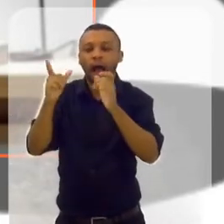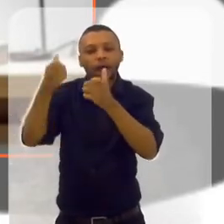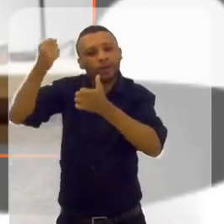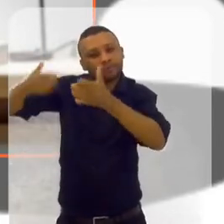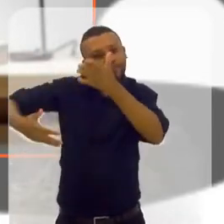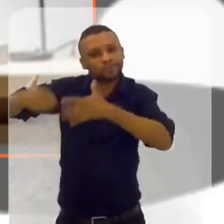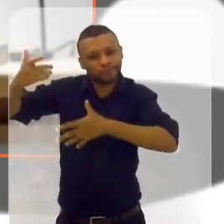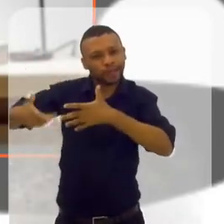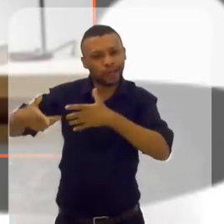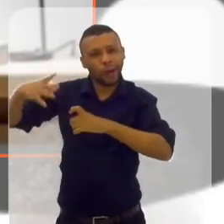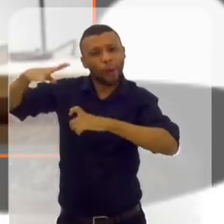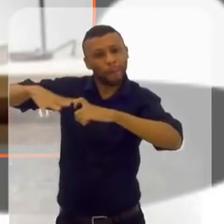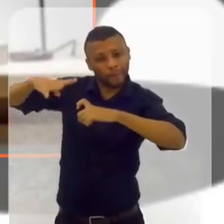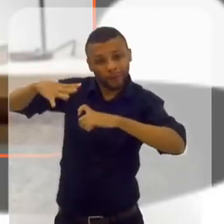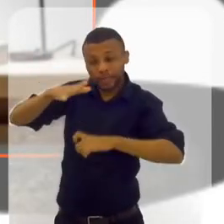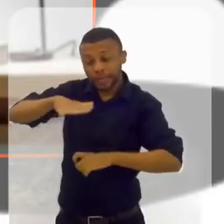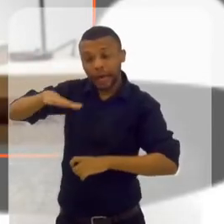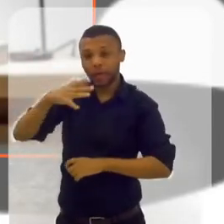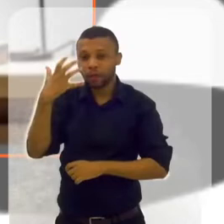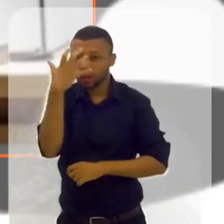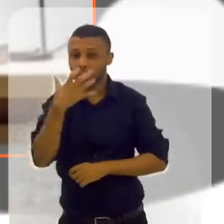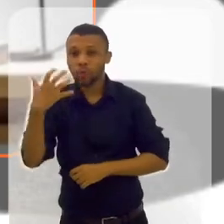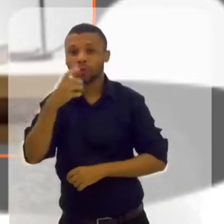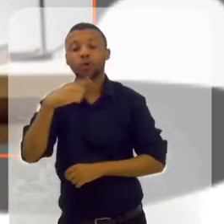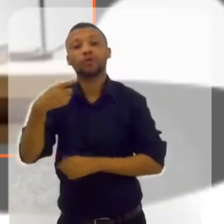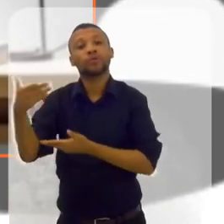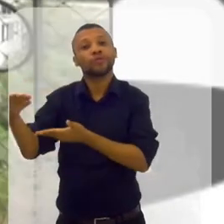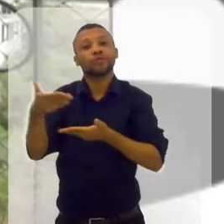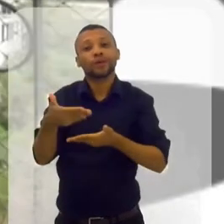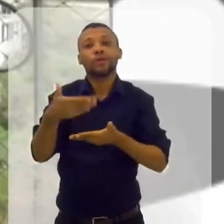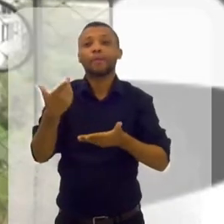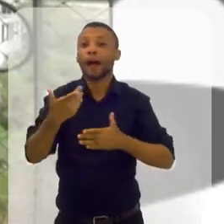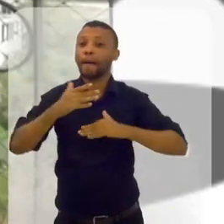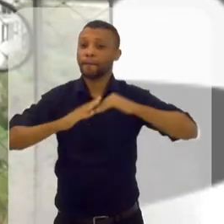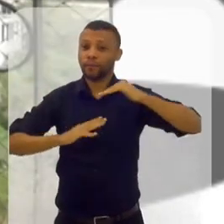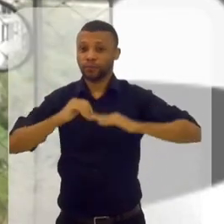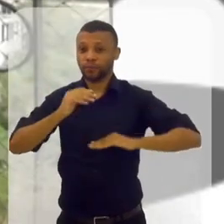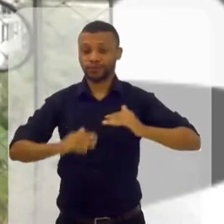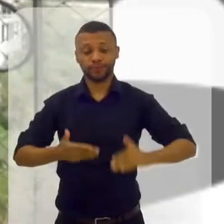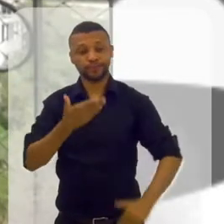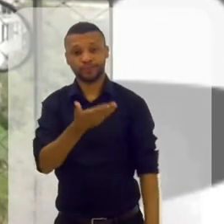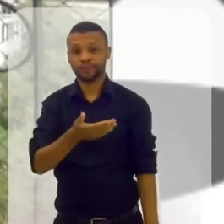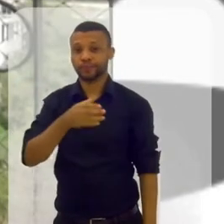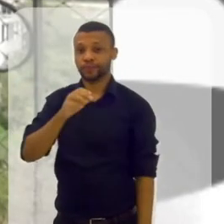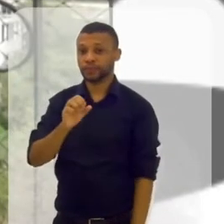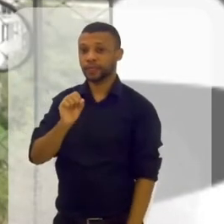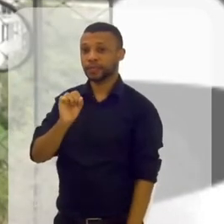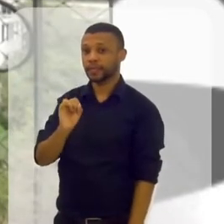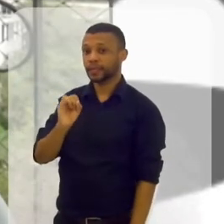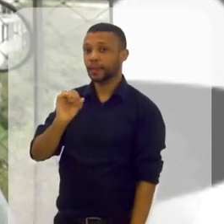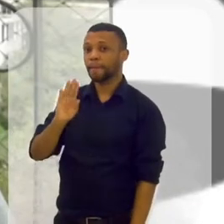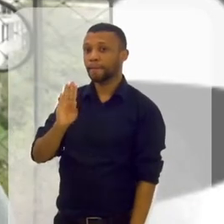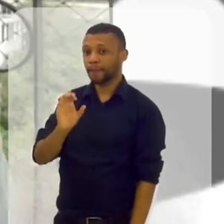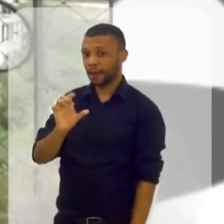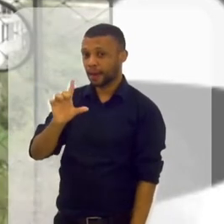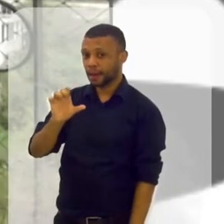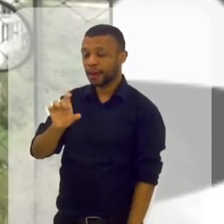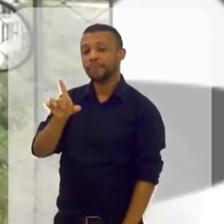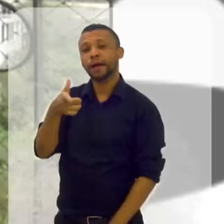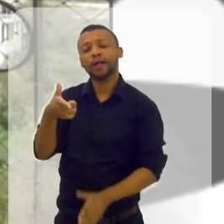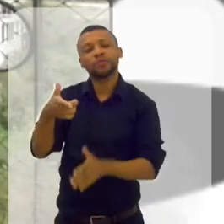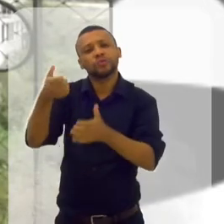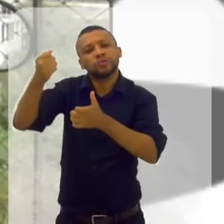dessa área fascinante que convidamos a hipnoterapeuta Sibeli Imamura para nos conduzir pelo